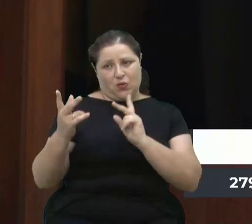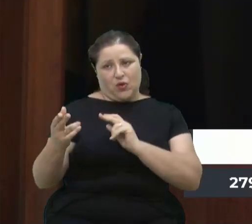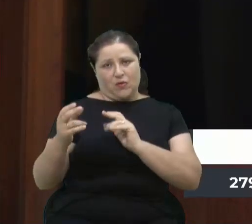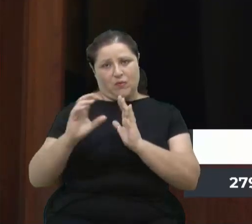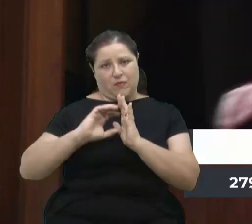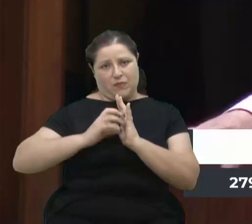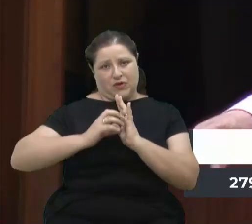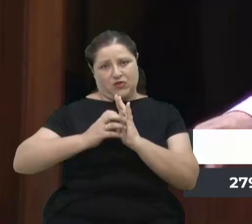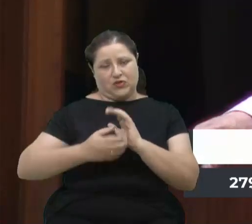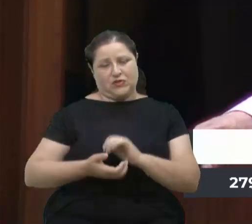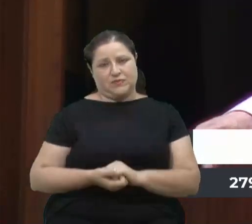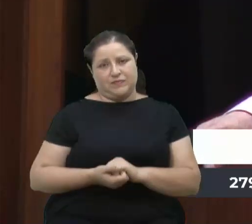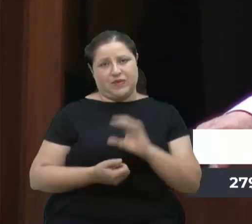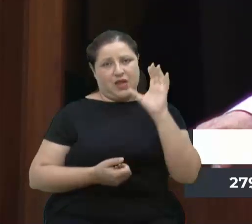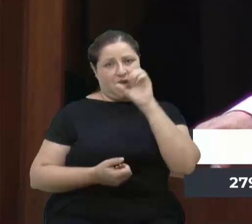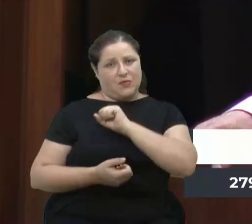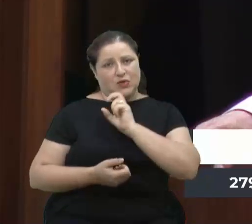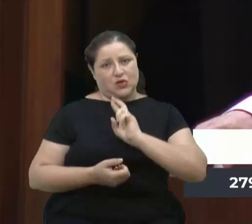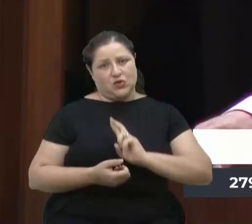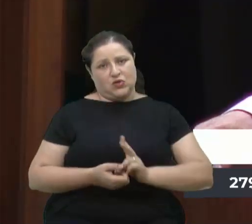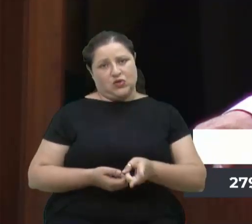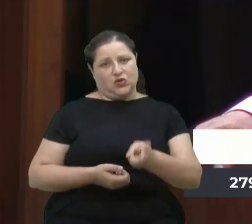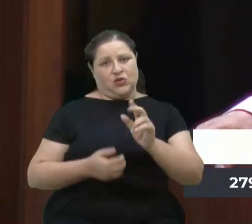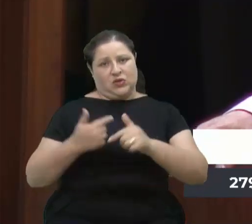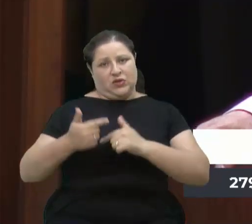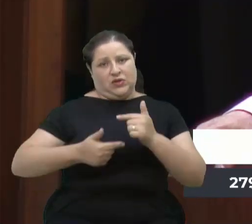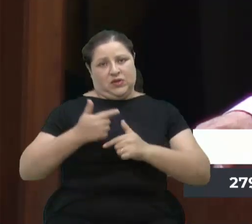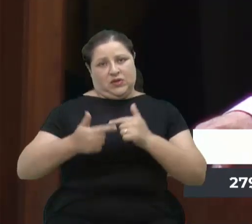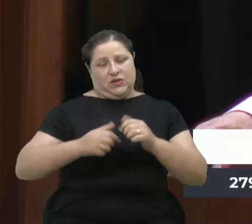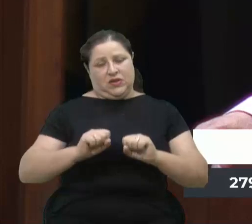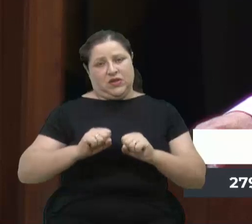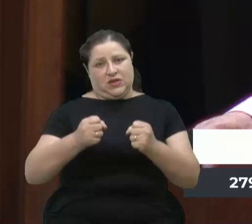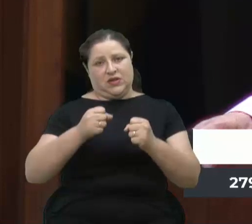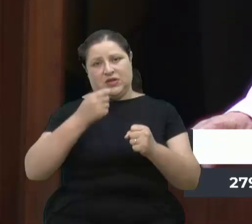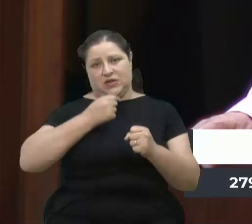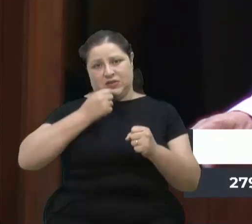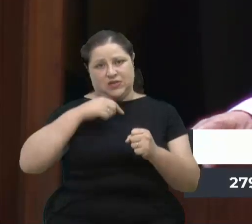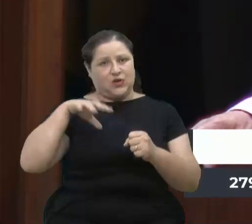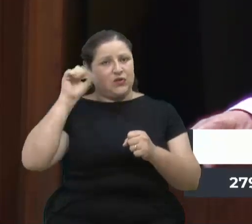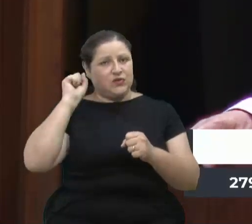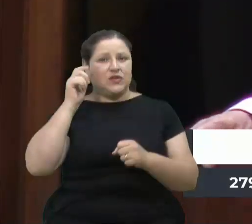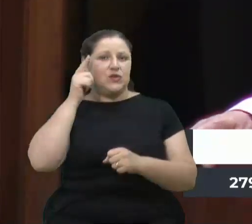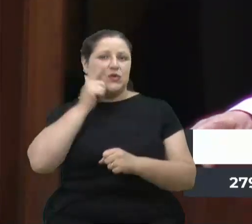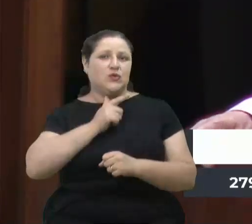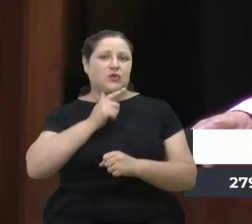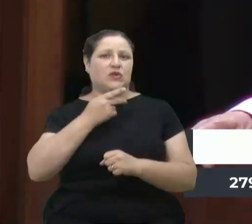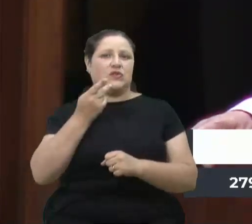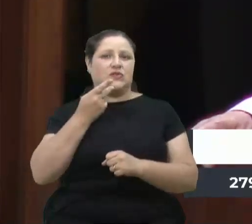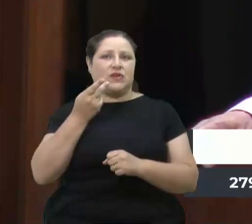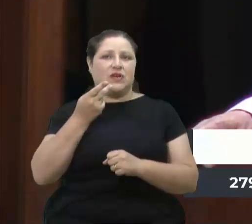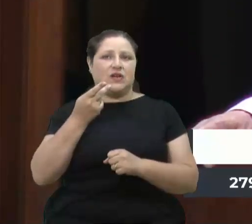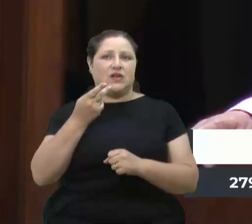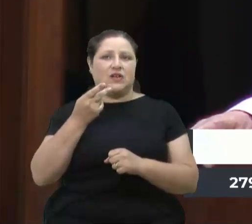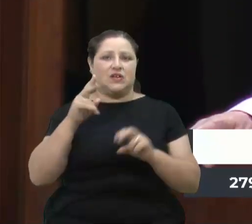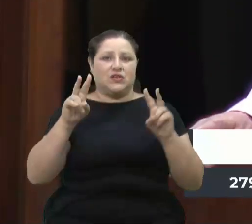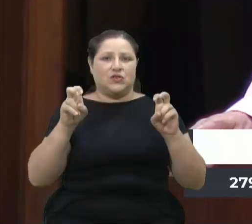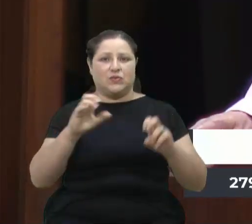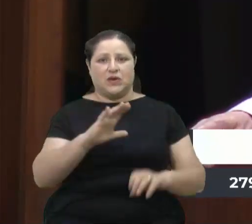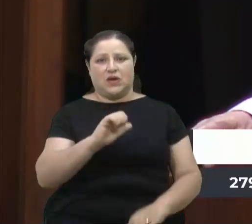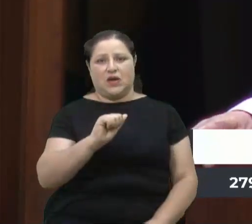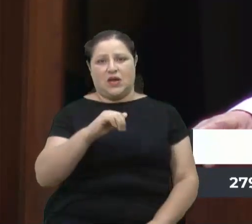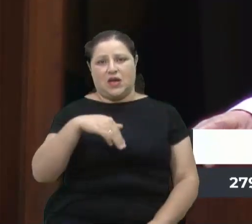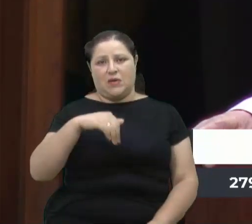rápida, continuamos com o nosso trabalho por Caxias. Quando eu escutei o vereador Lucas falando, camaleão, joga para um lado, para o outro,